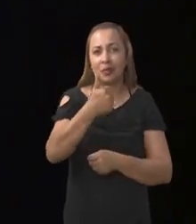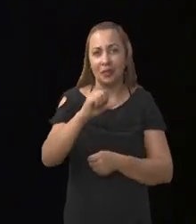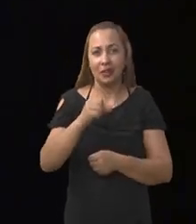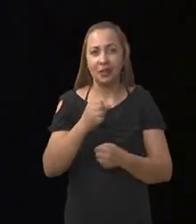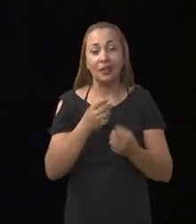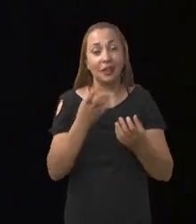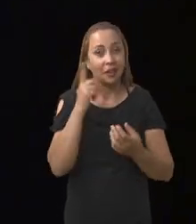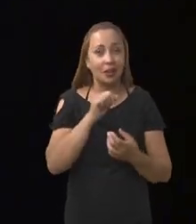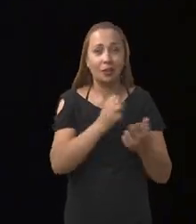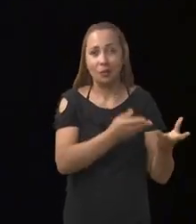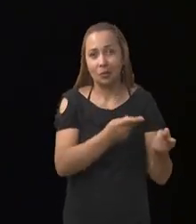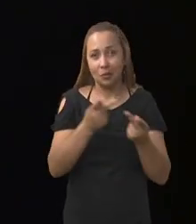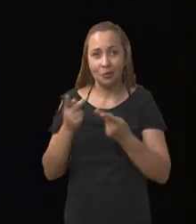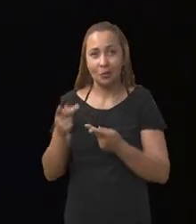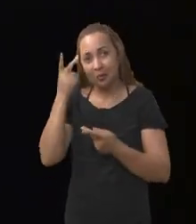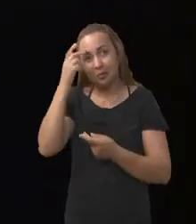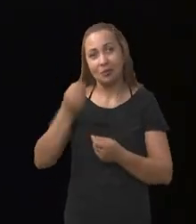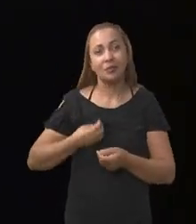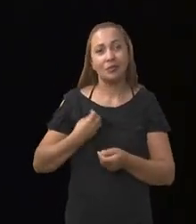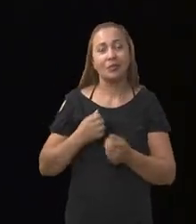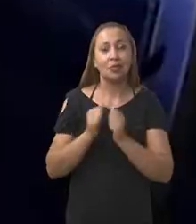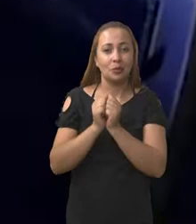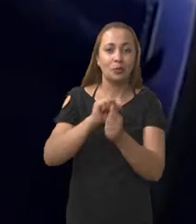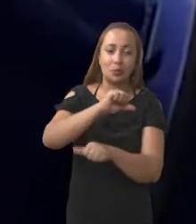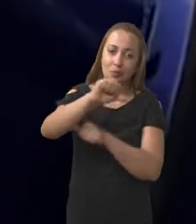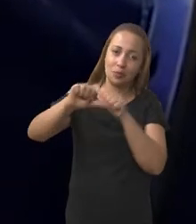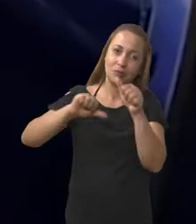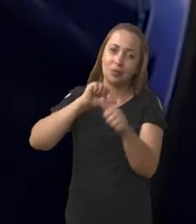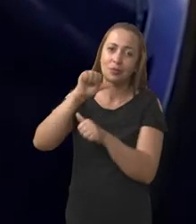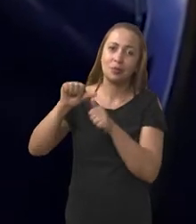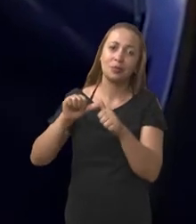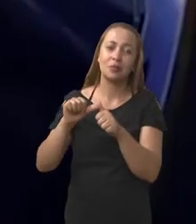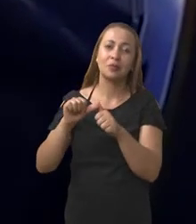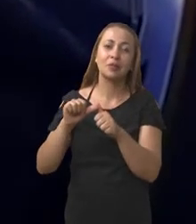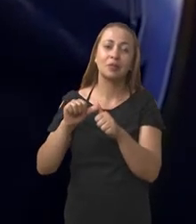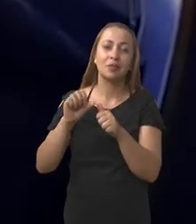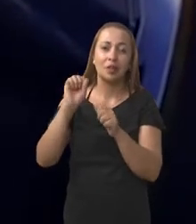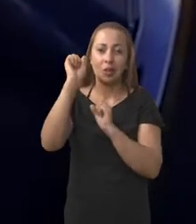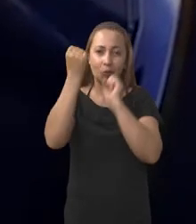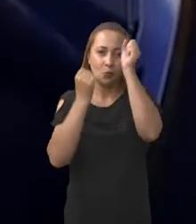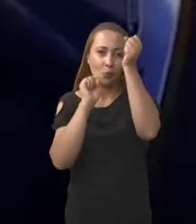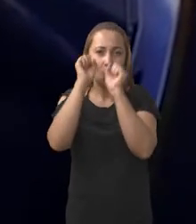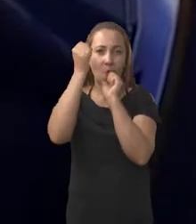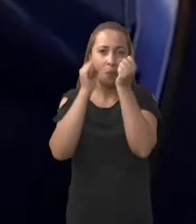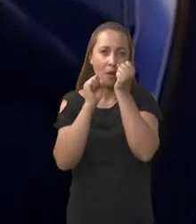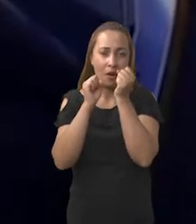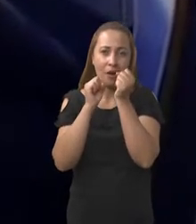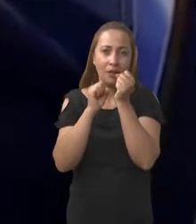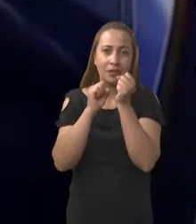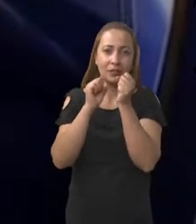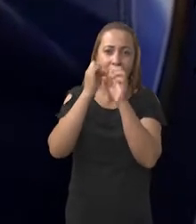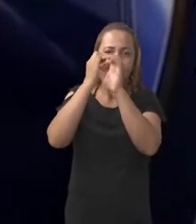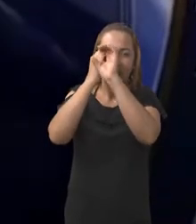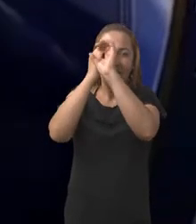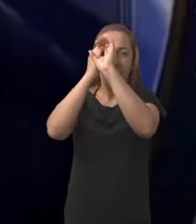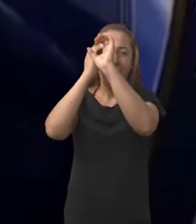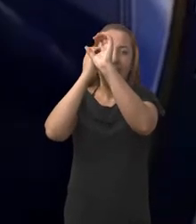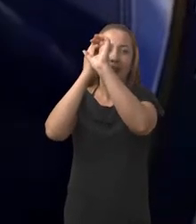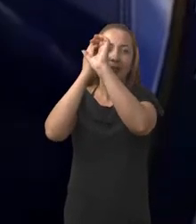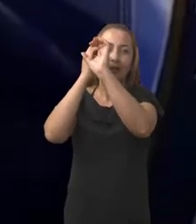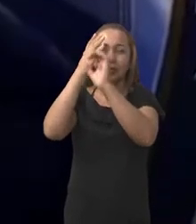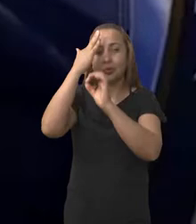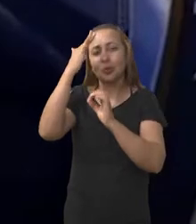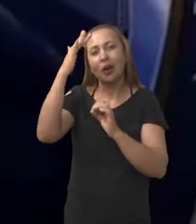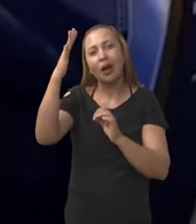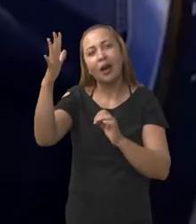recebi o convite para participar do desenvolvimento de um instrumento que a astronomia sonhava com